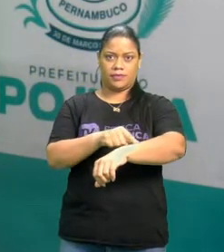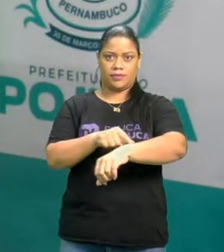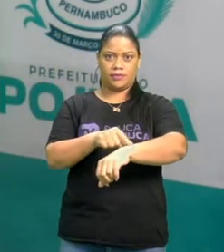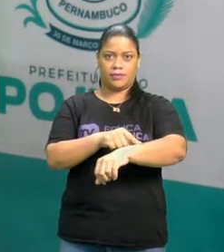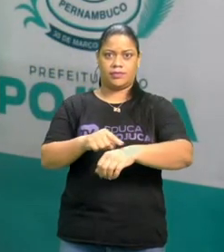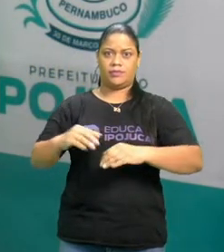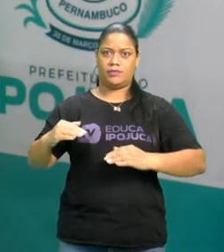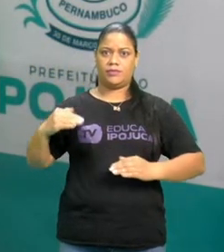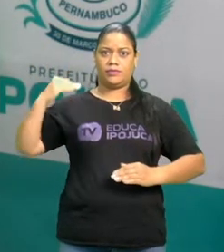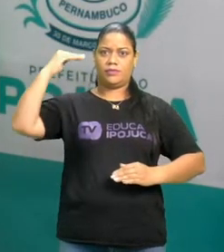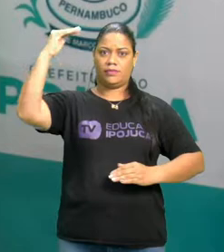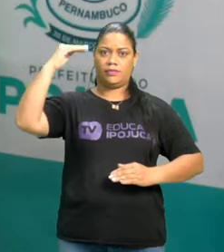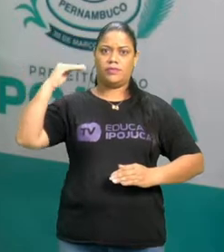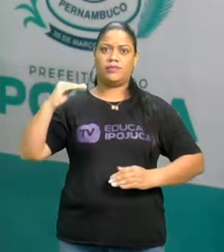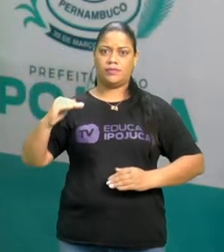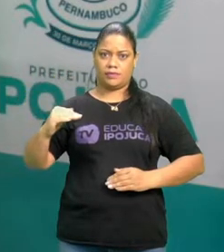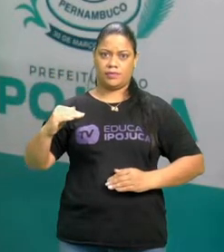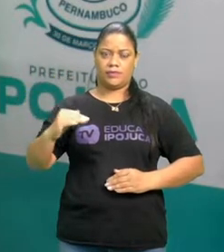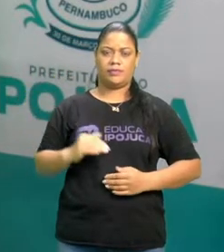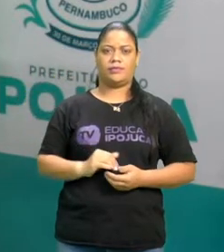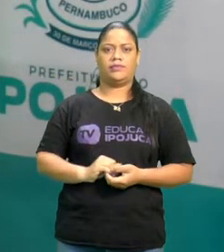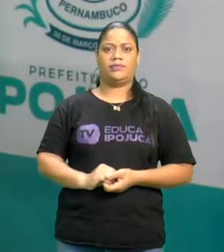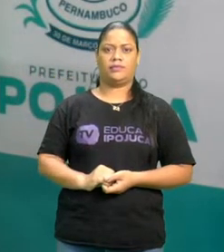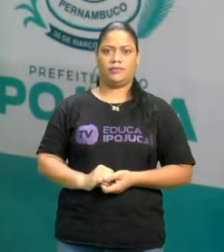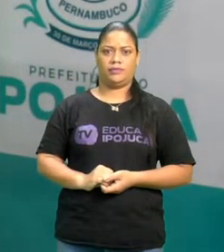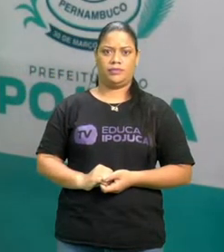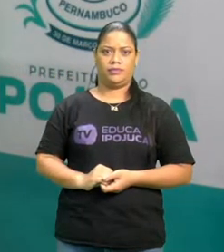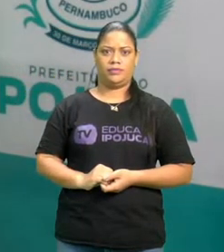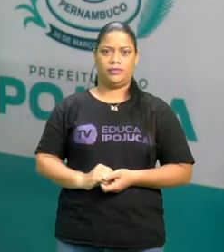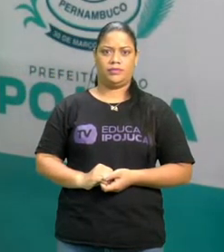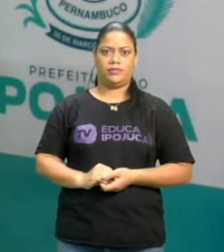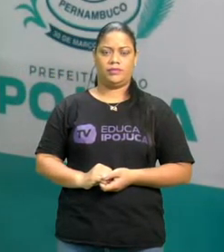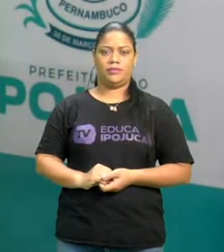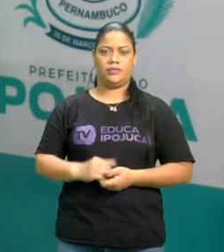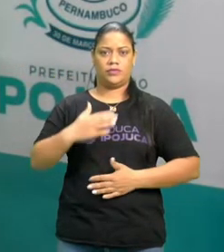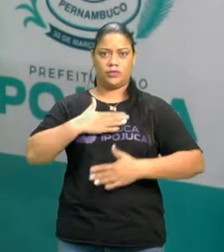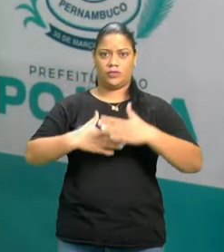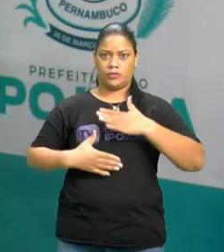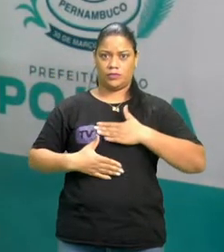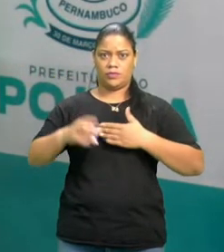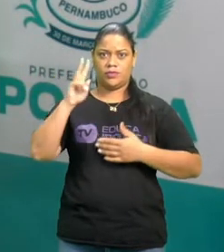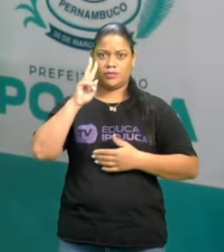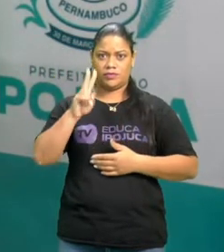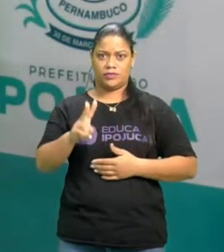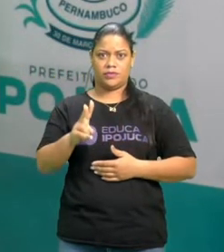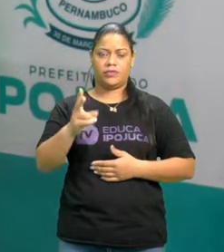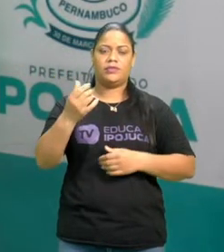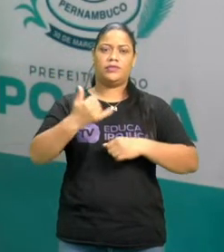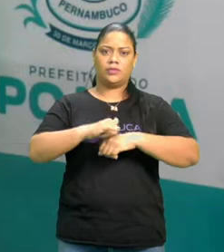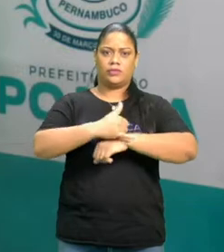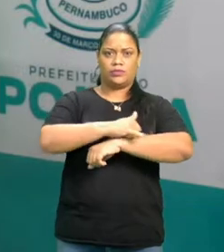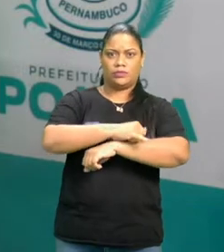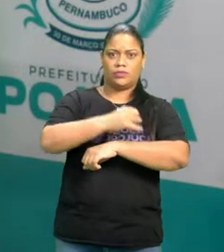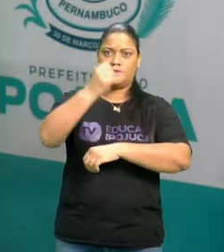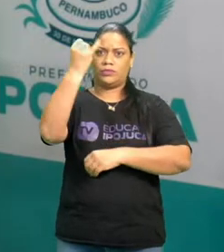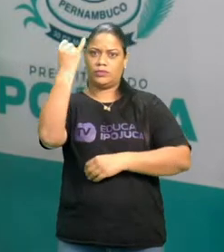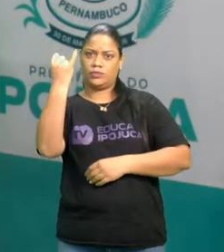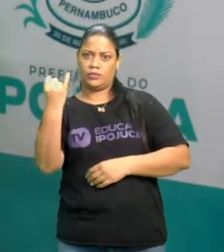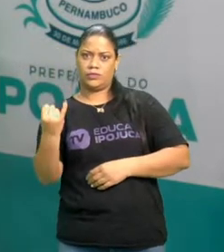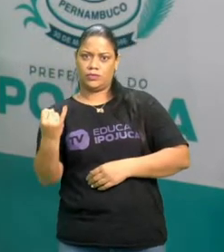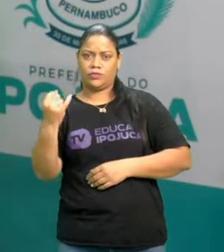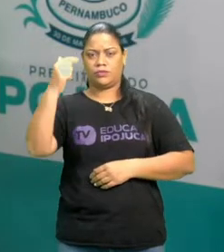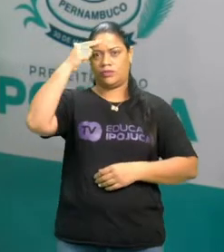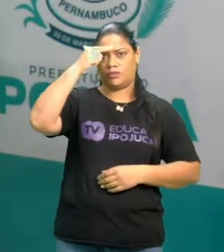a estatura, que é a altura, a expansão corporal, que a gente percebe que uns são mais magros, outros um pouquinho mais